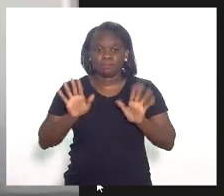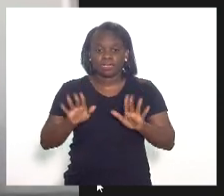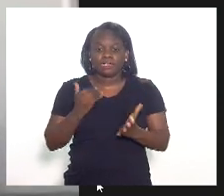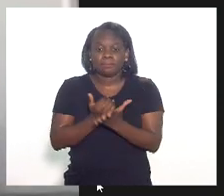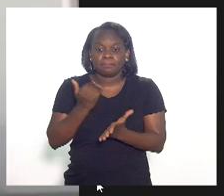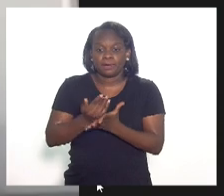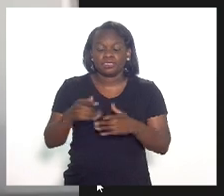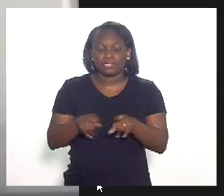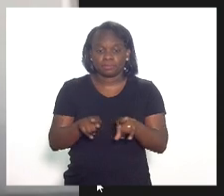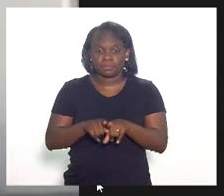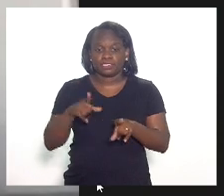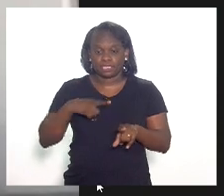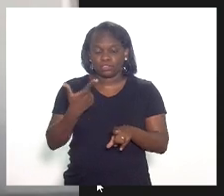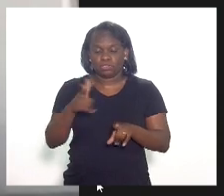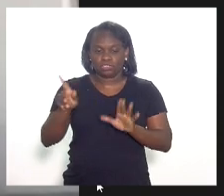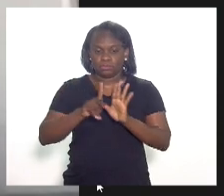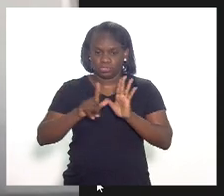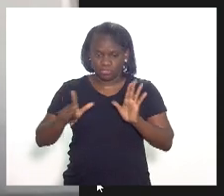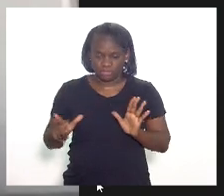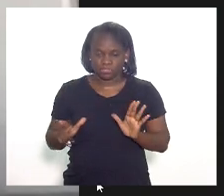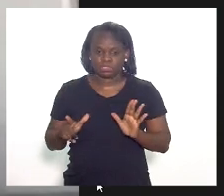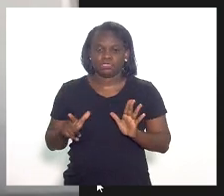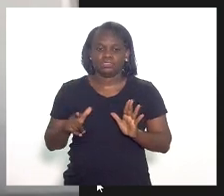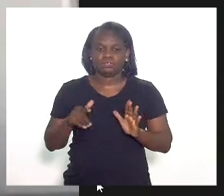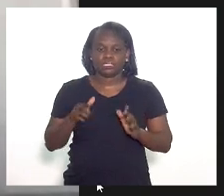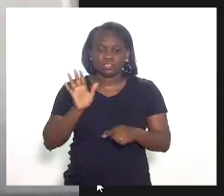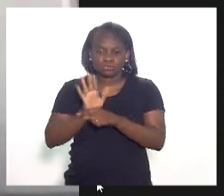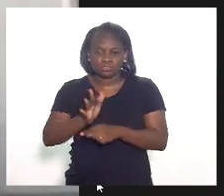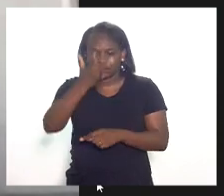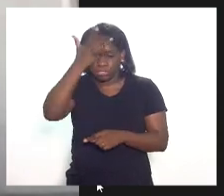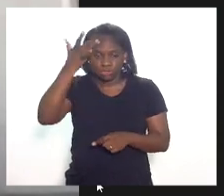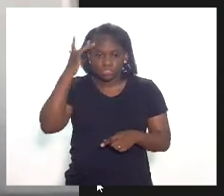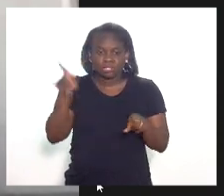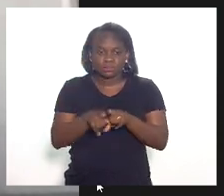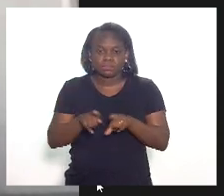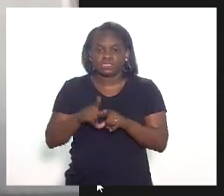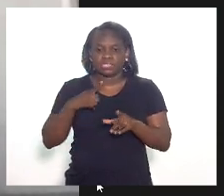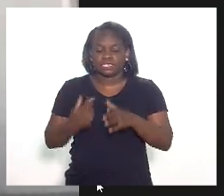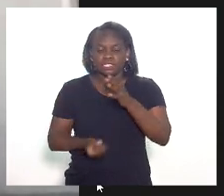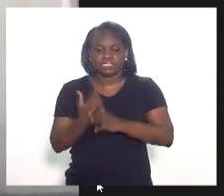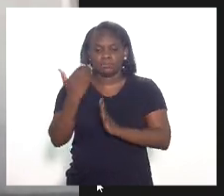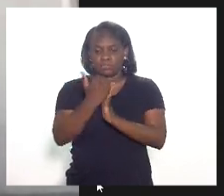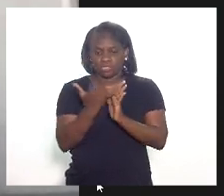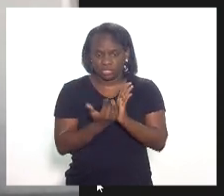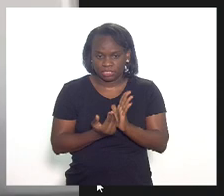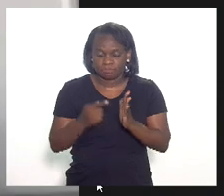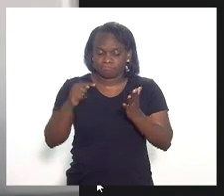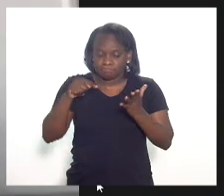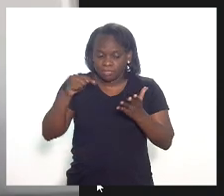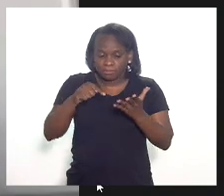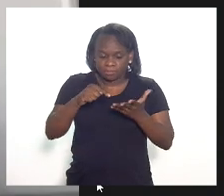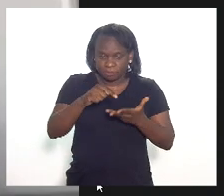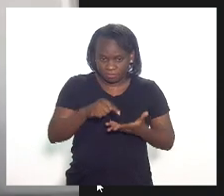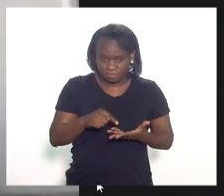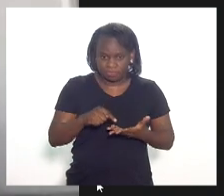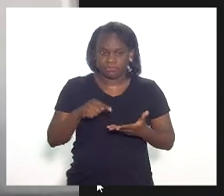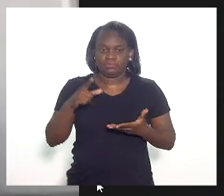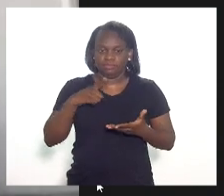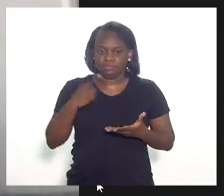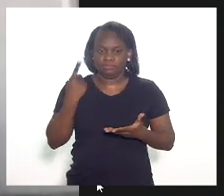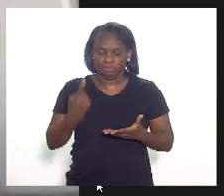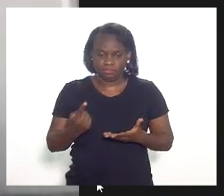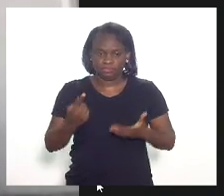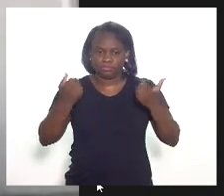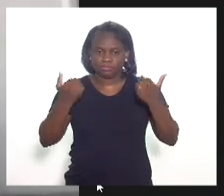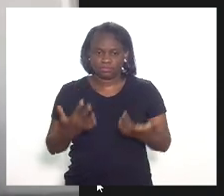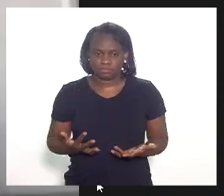disso, temos outros projetos para a saúde mental que cria programas em específico. Então, temos um que